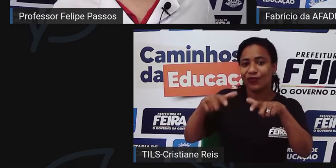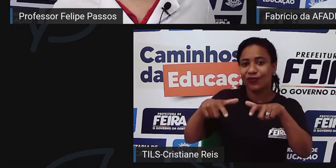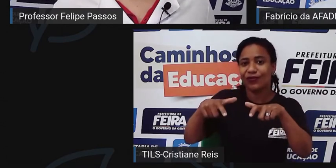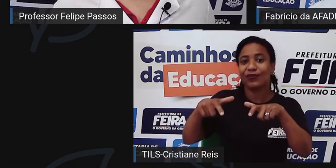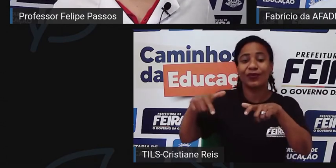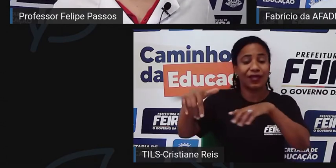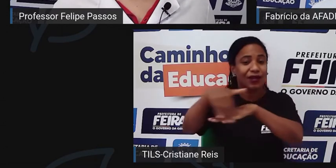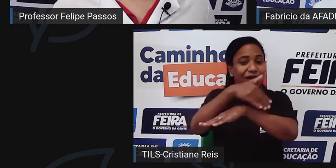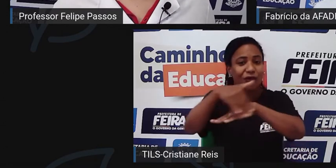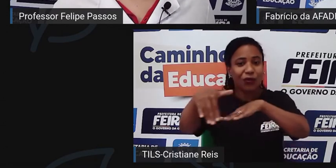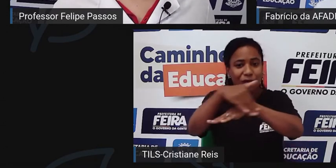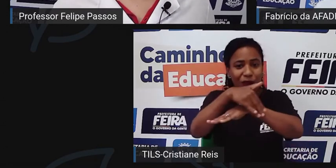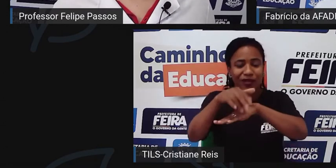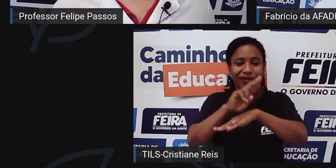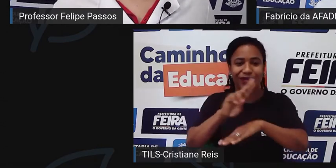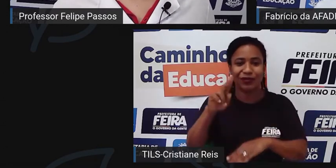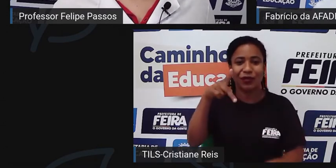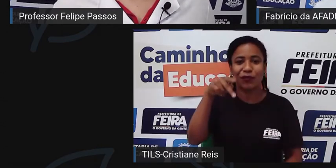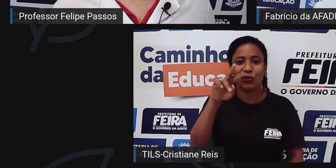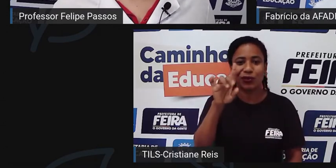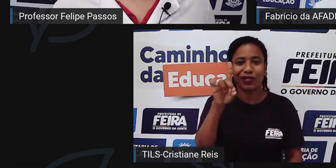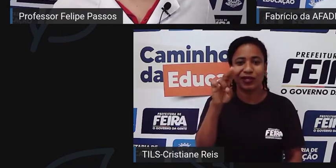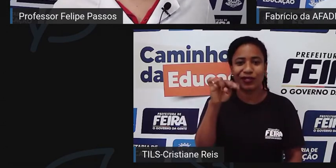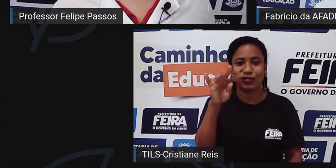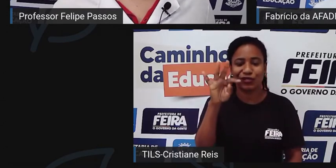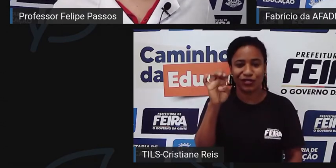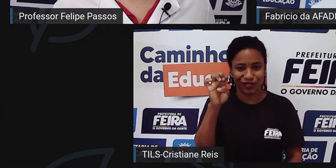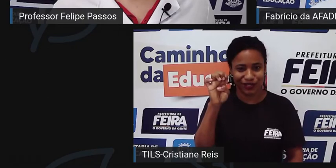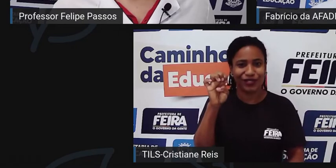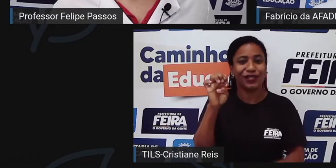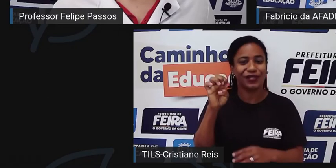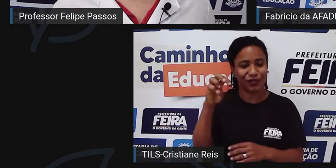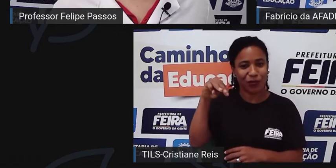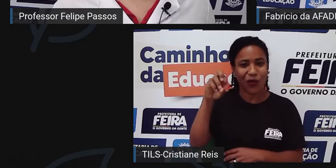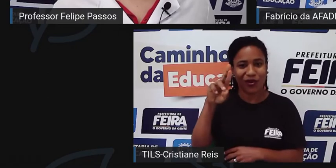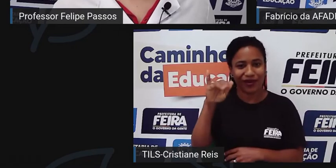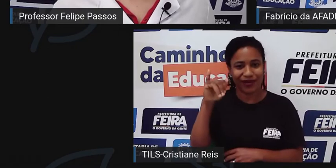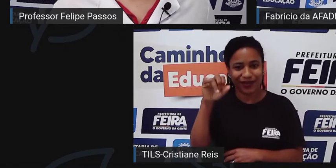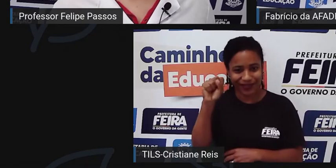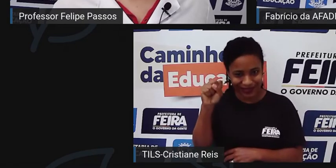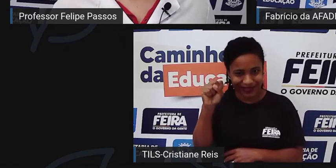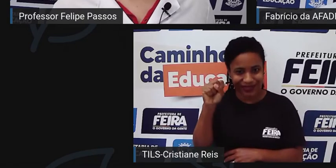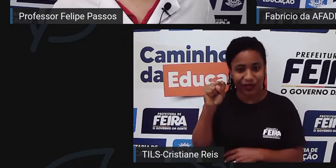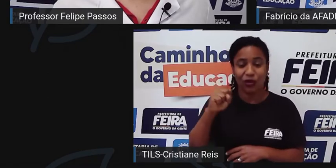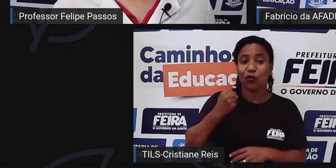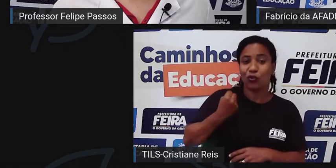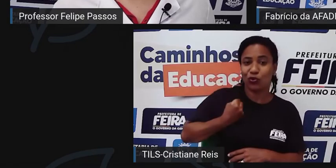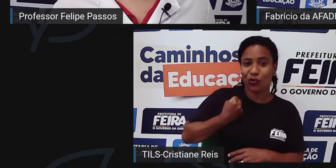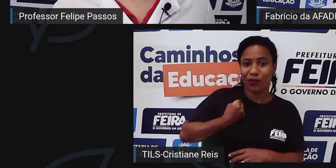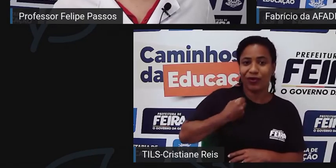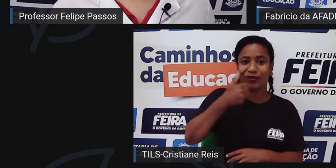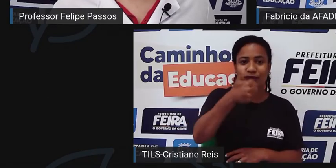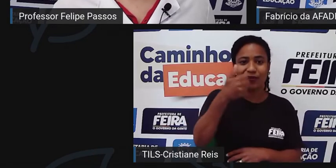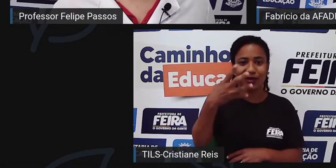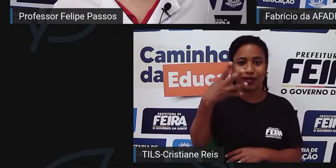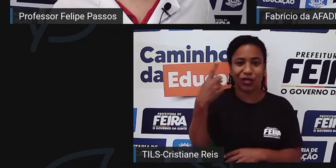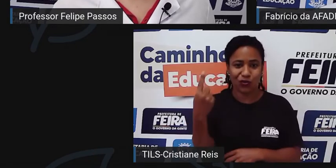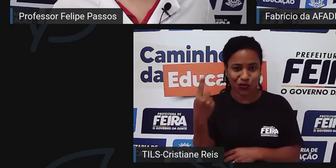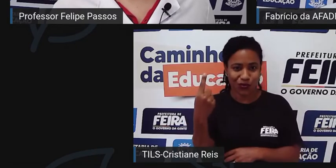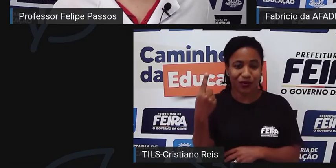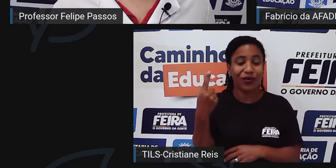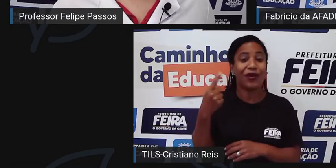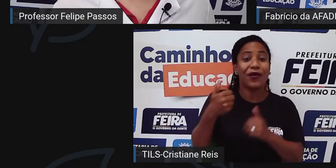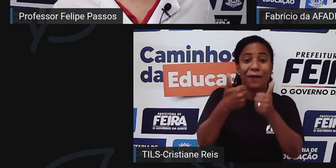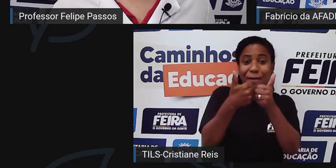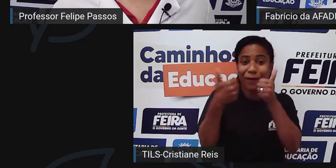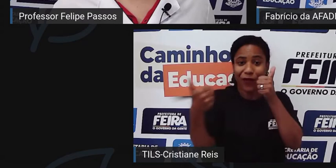Moraes, número 141, fica atrás do Colégio Gênesis. Não tem erro, uma luta da